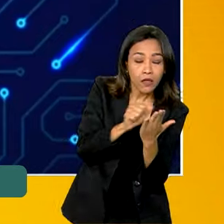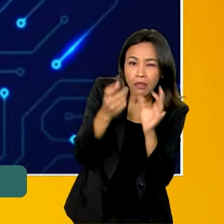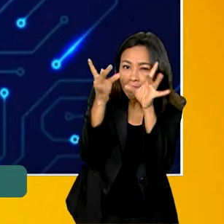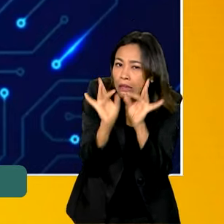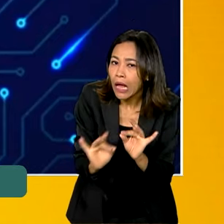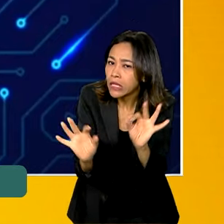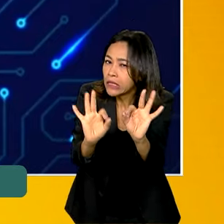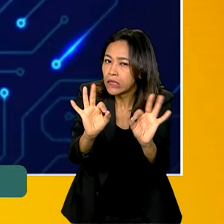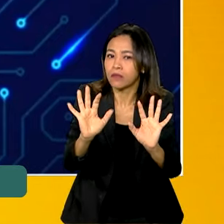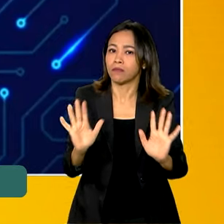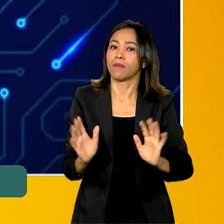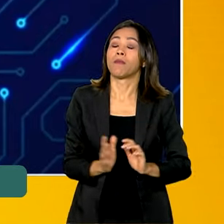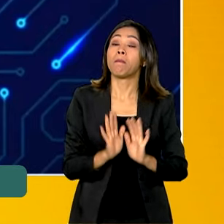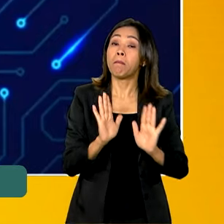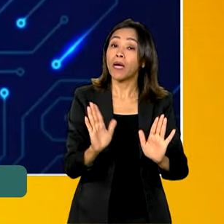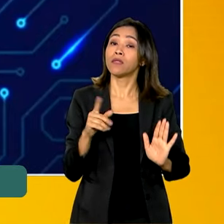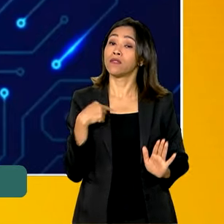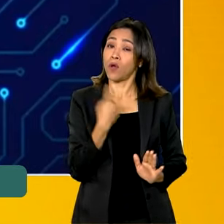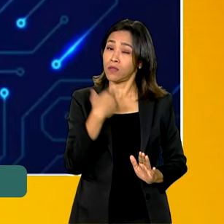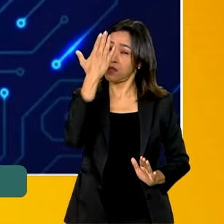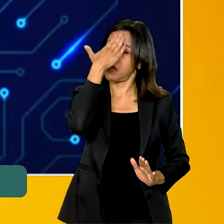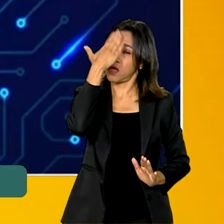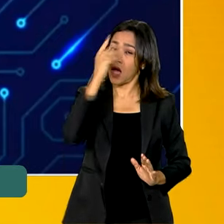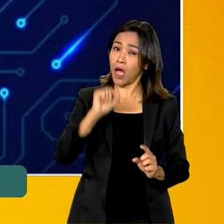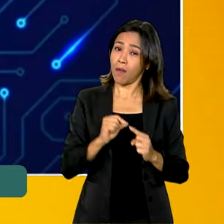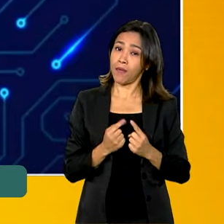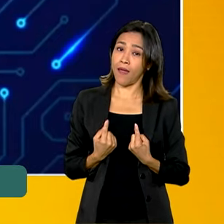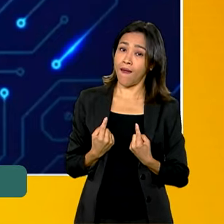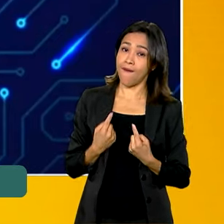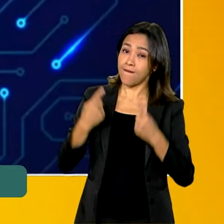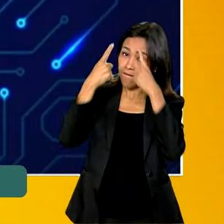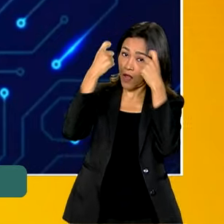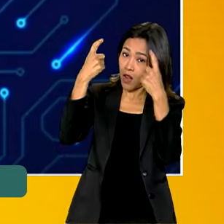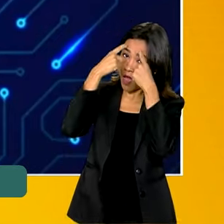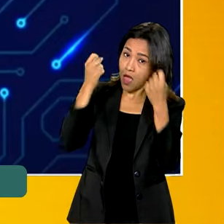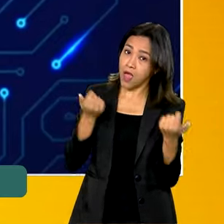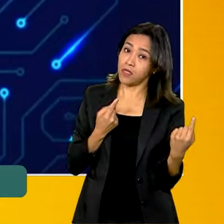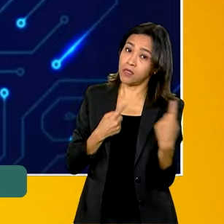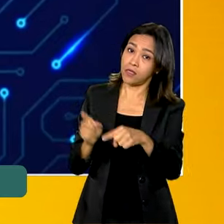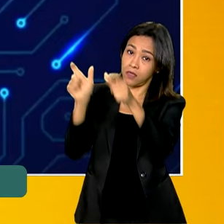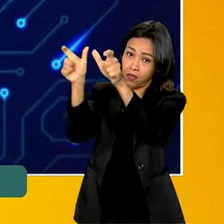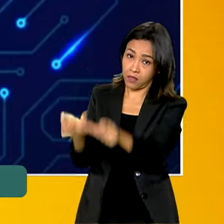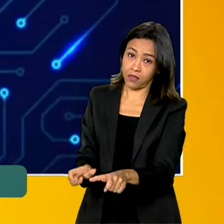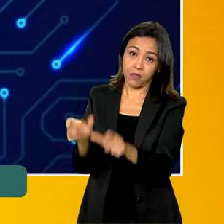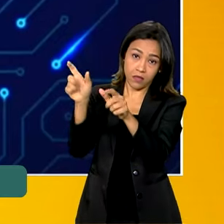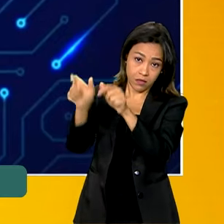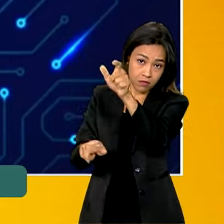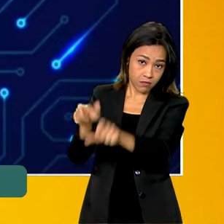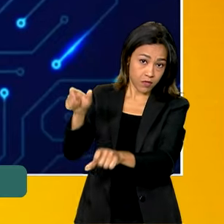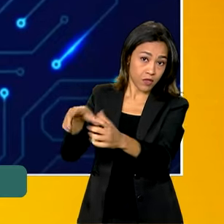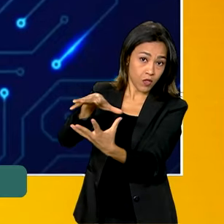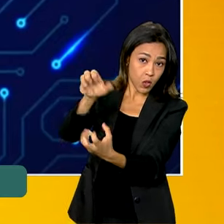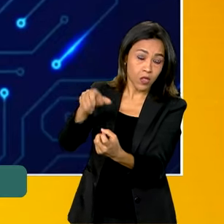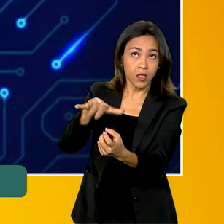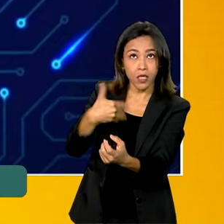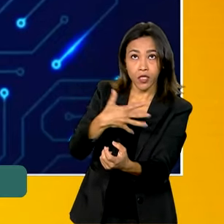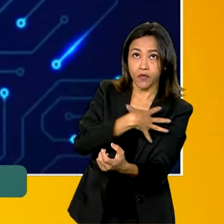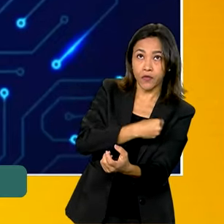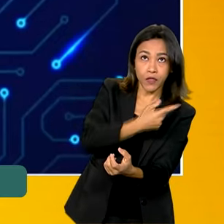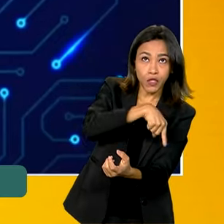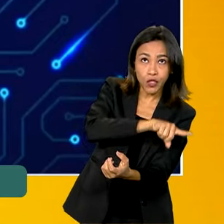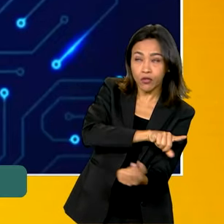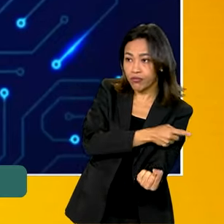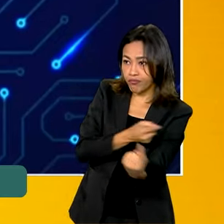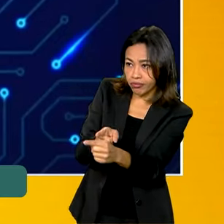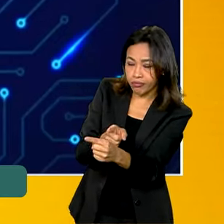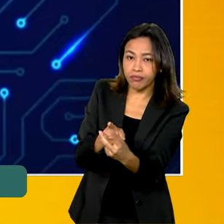Mas a gente já sabe que são ameaças, são agressões de toda a natureza, seja em relação a filhos, a